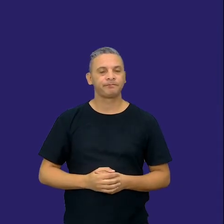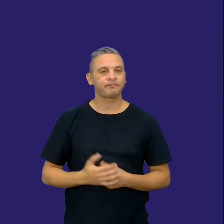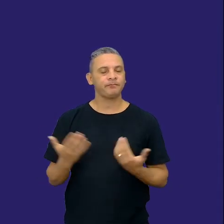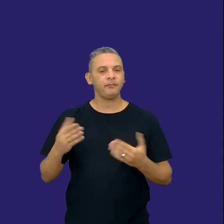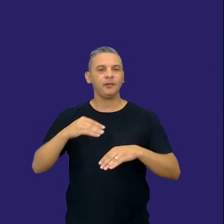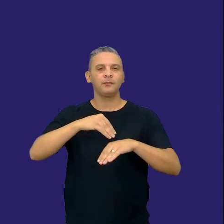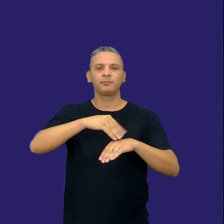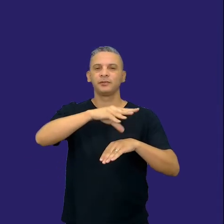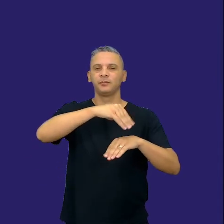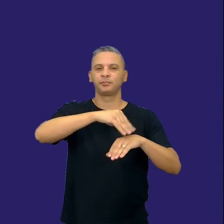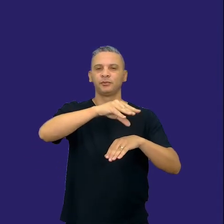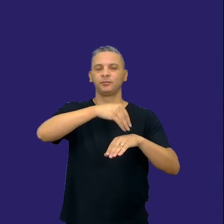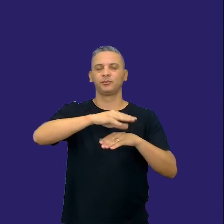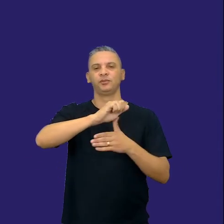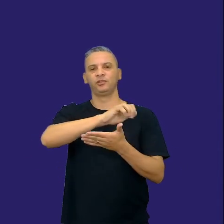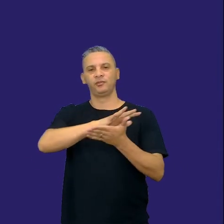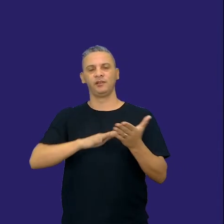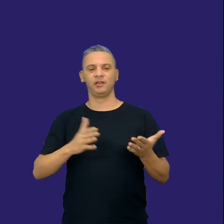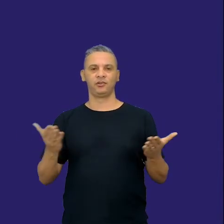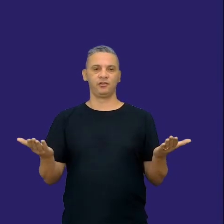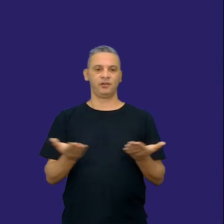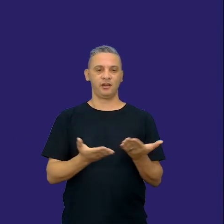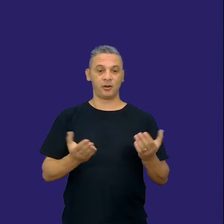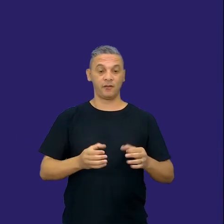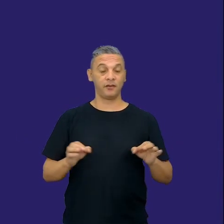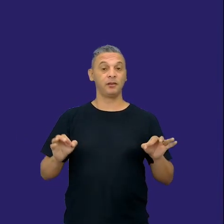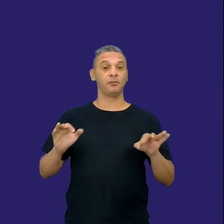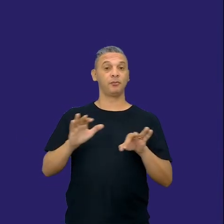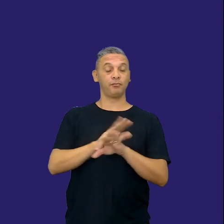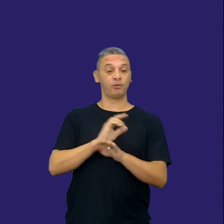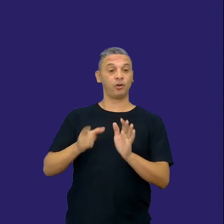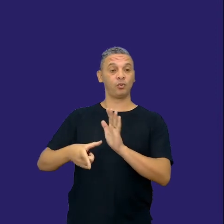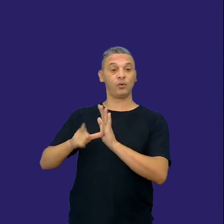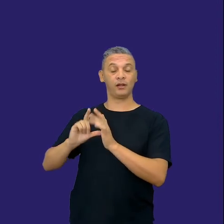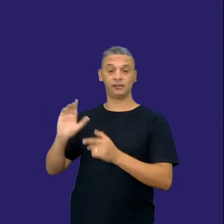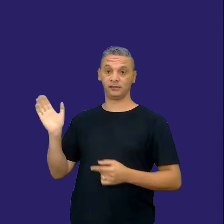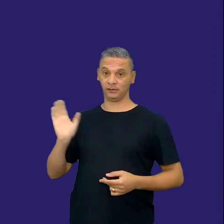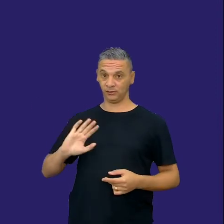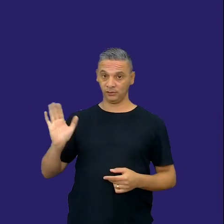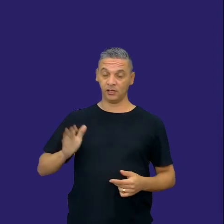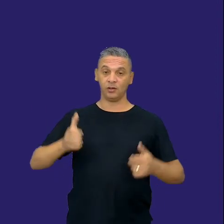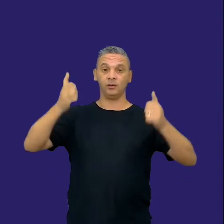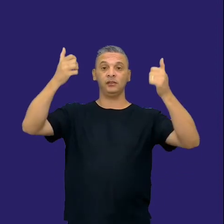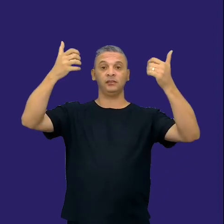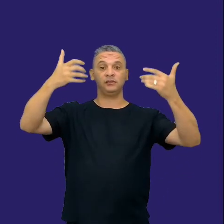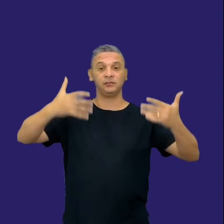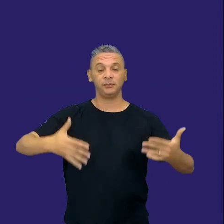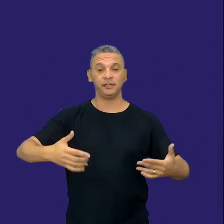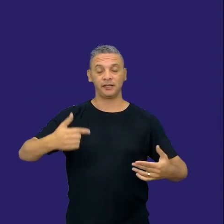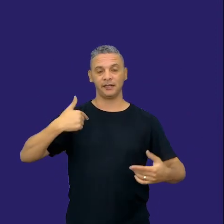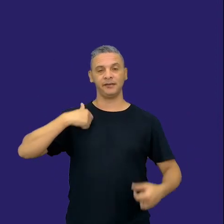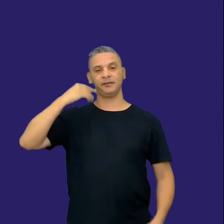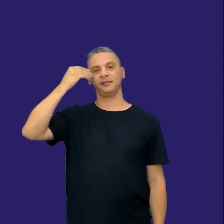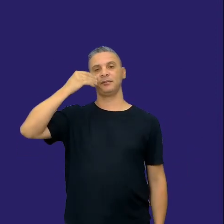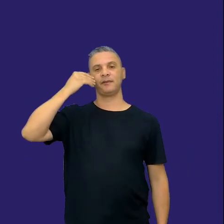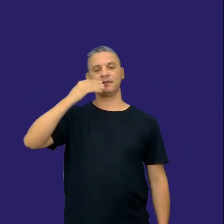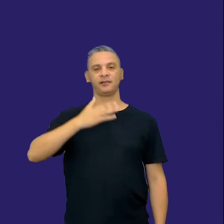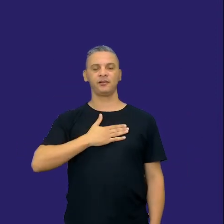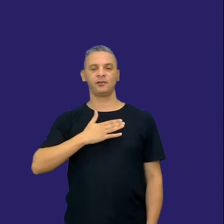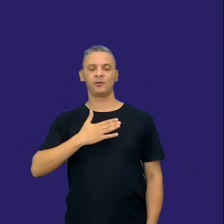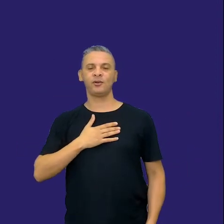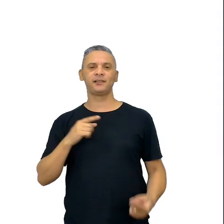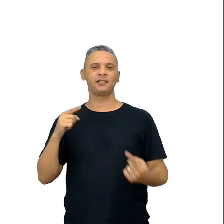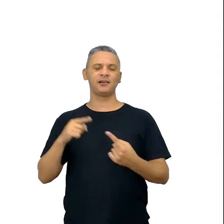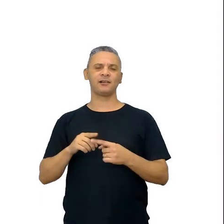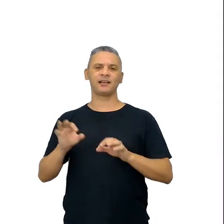sugestões das atividades de dobramento, aí no finalzinho antes de me despedir eu vou contar um pouquinho de uma experiência que eu tenho para